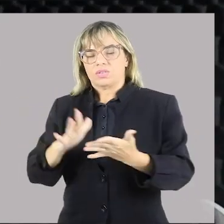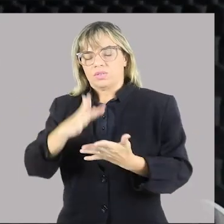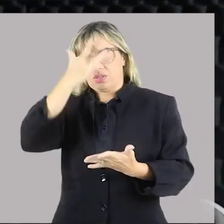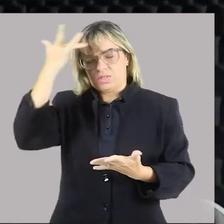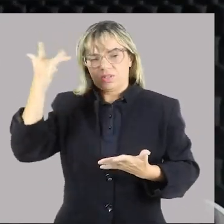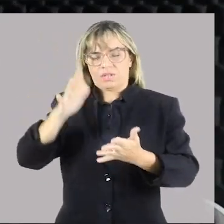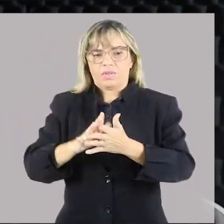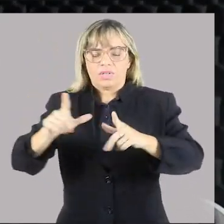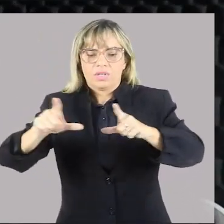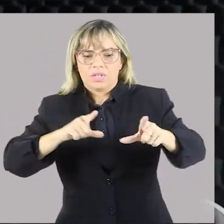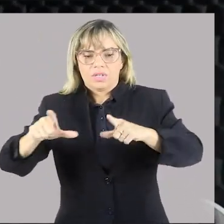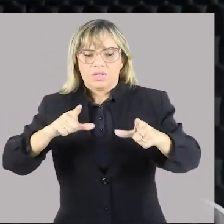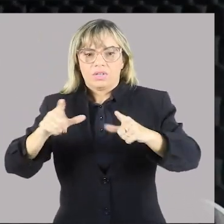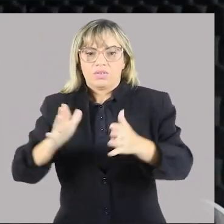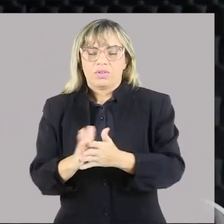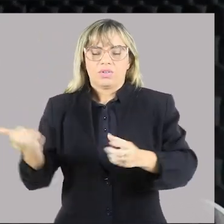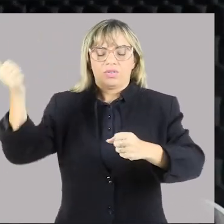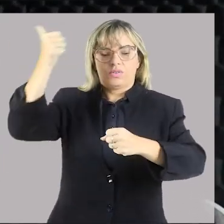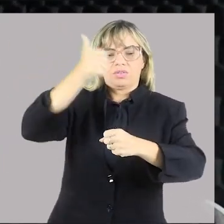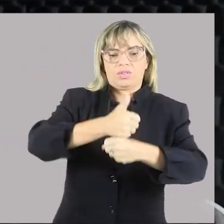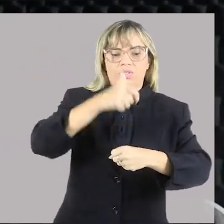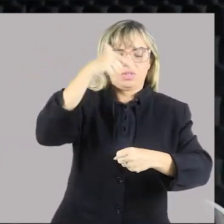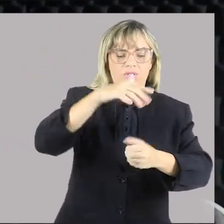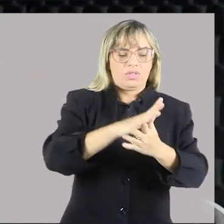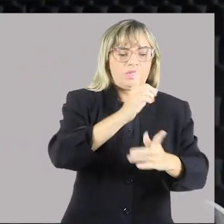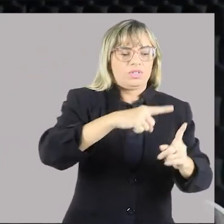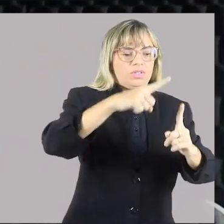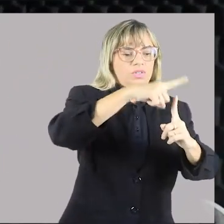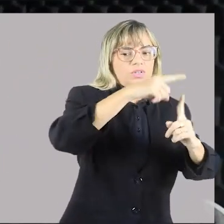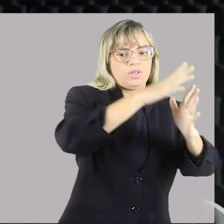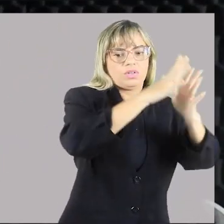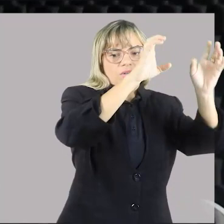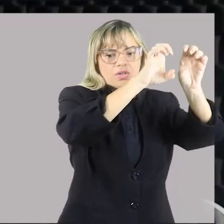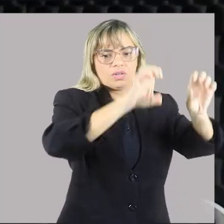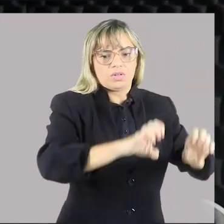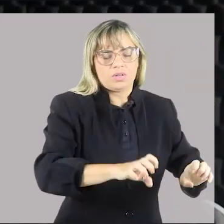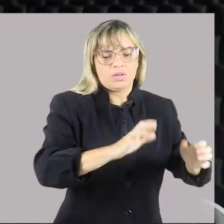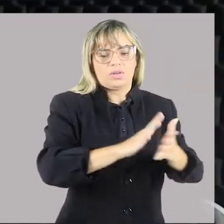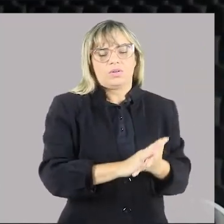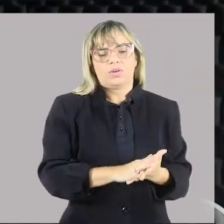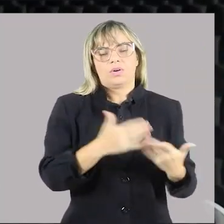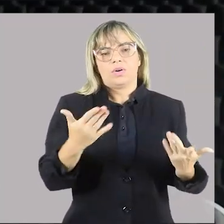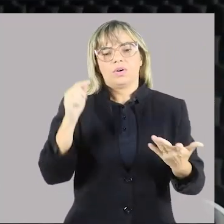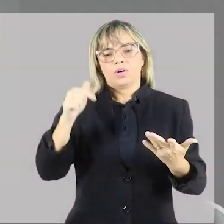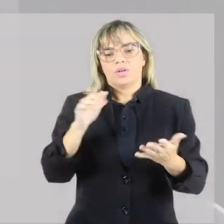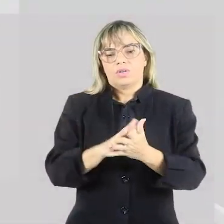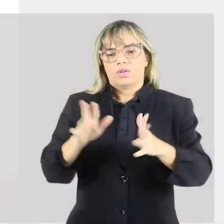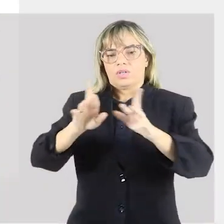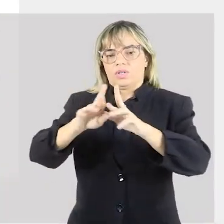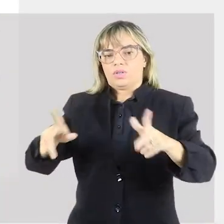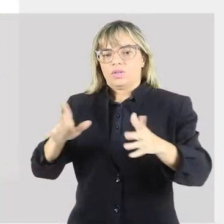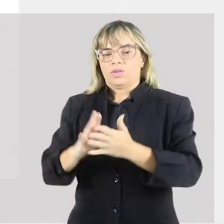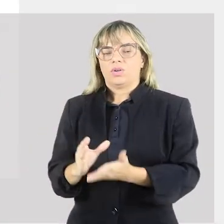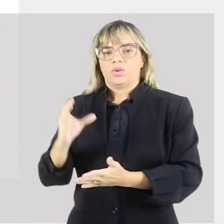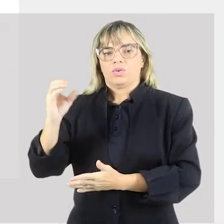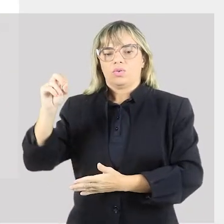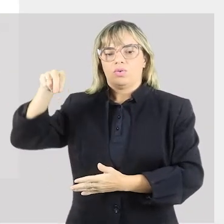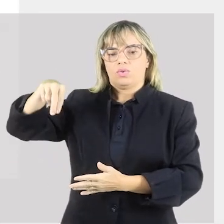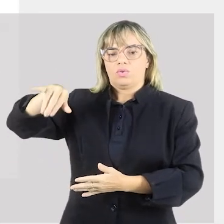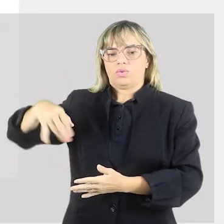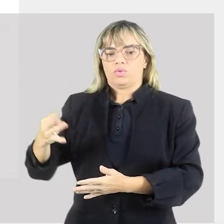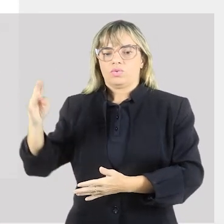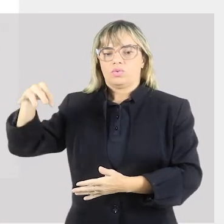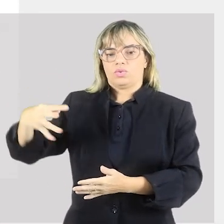desemprego, ele é estrutural, que vai se diferenciar do conjuntural. O que eu disse sobre o